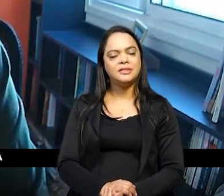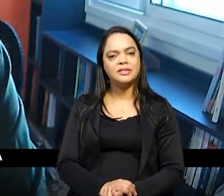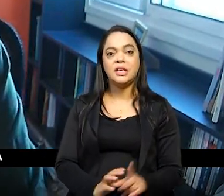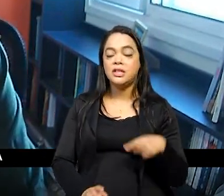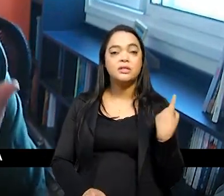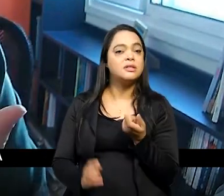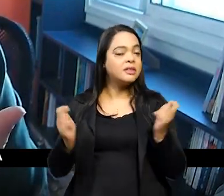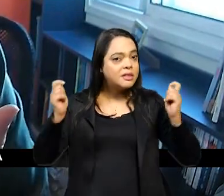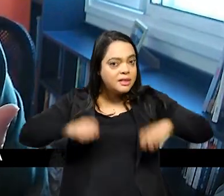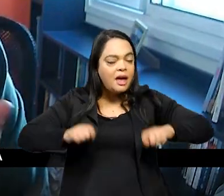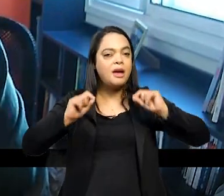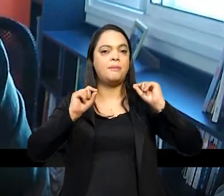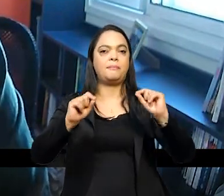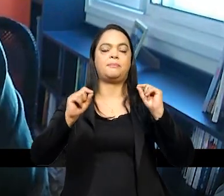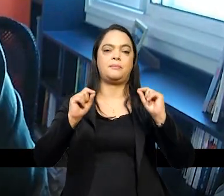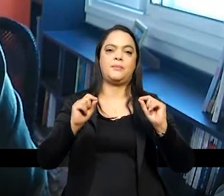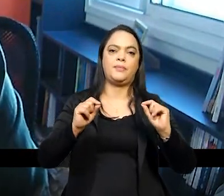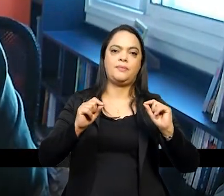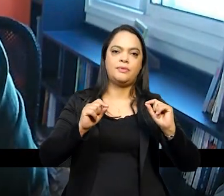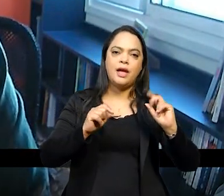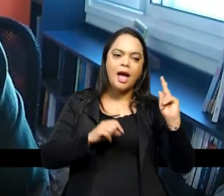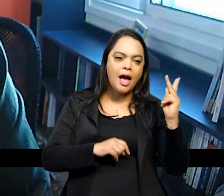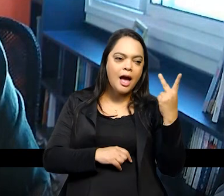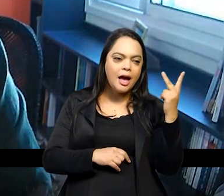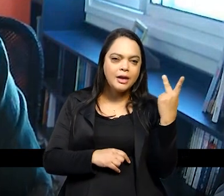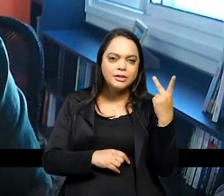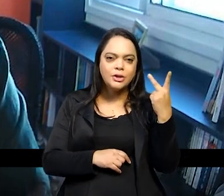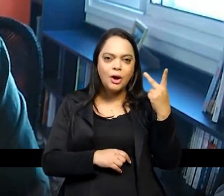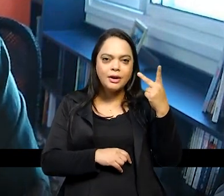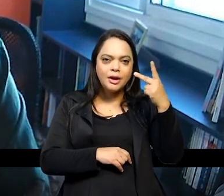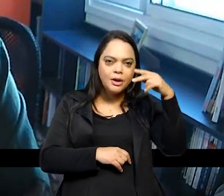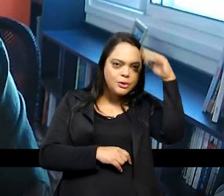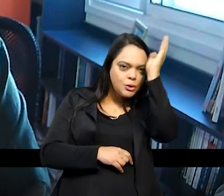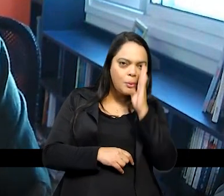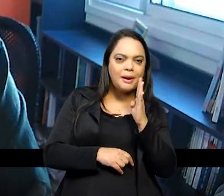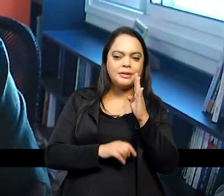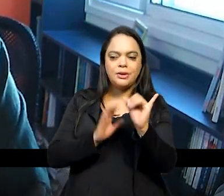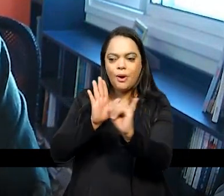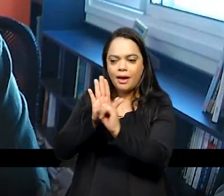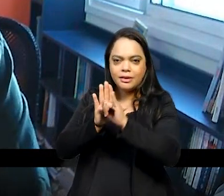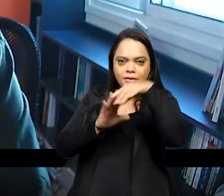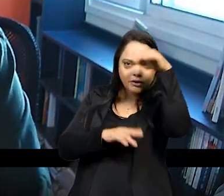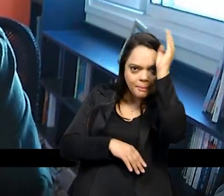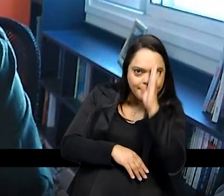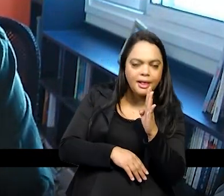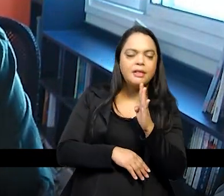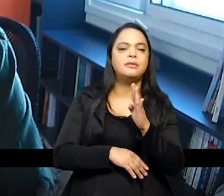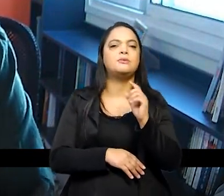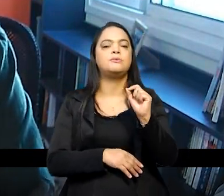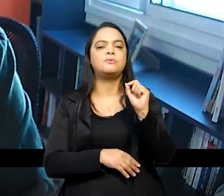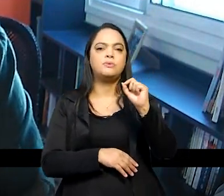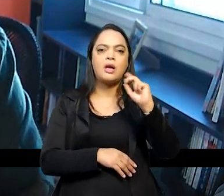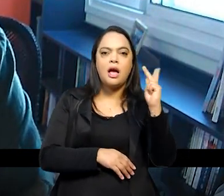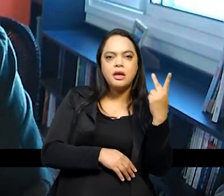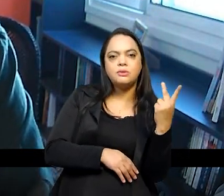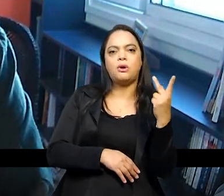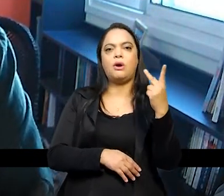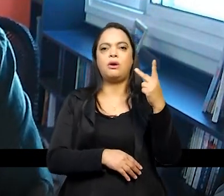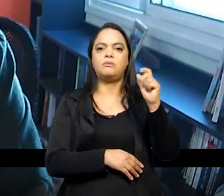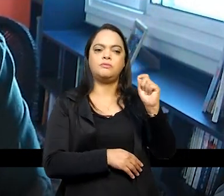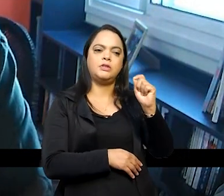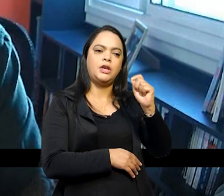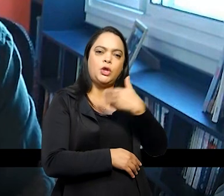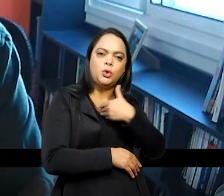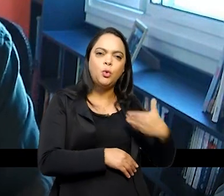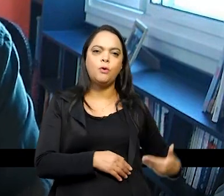abrir a história da nação da identidade nacional a história do estado a